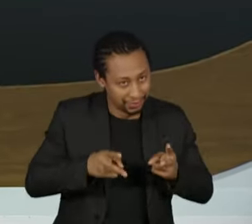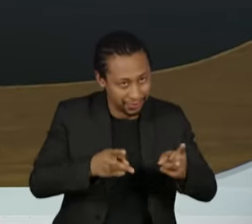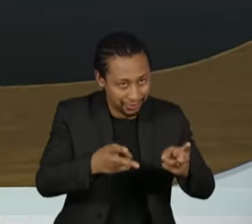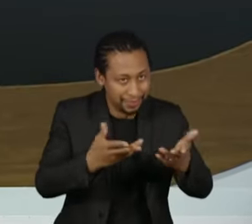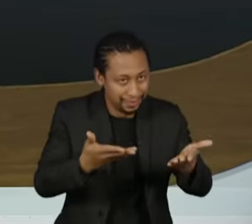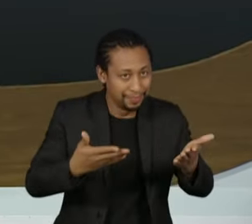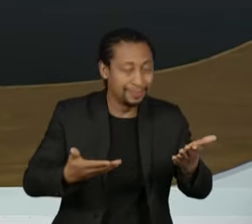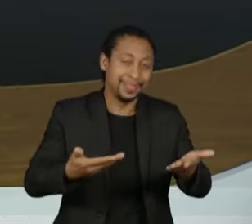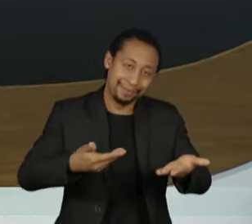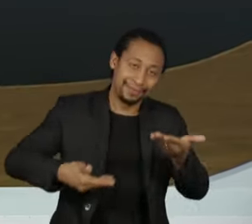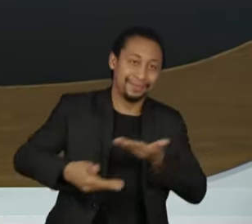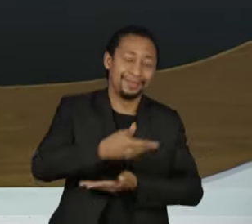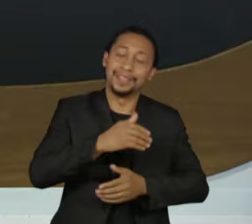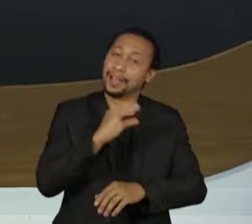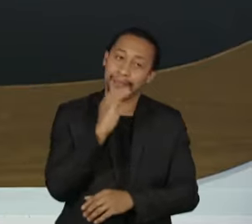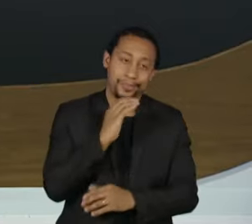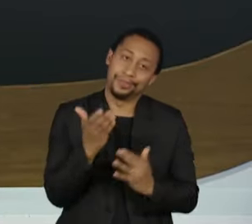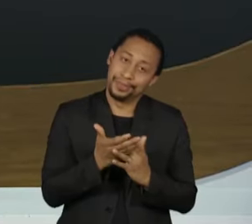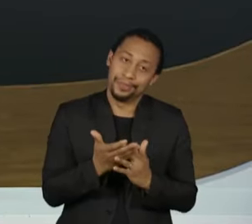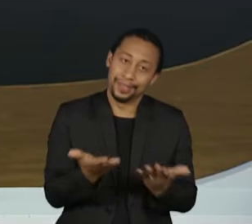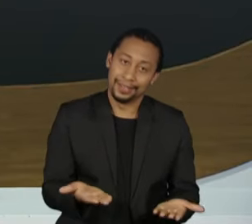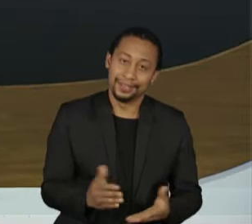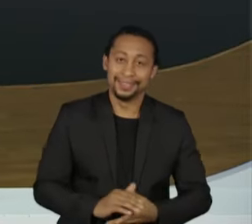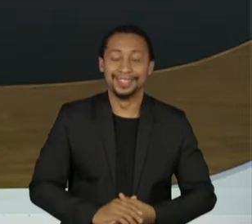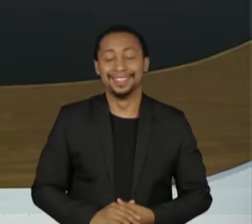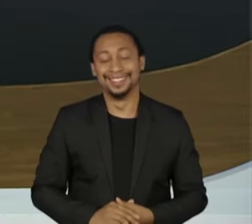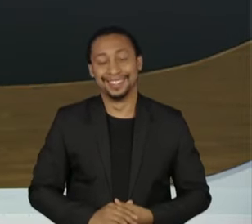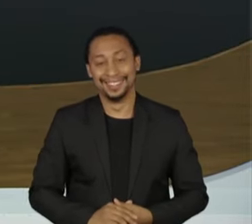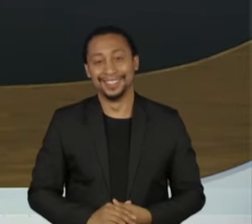Vitória fechar a roda, mas agora eu preciso ir para o intervalo.